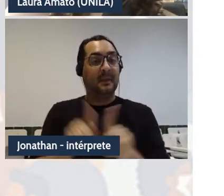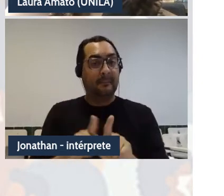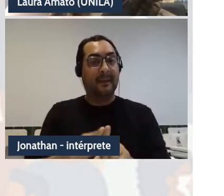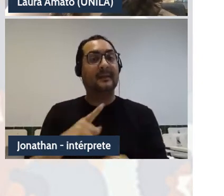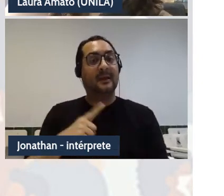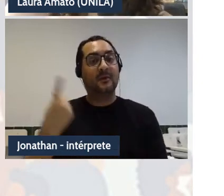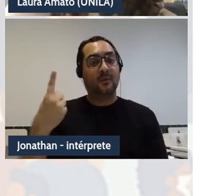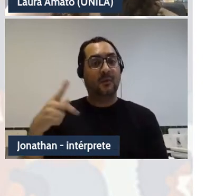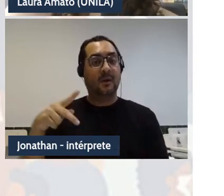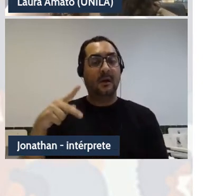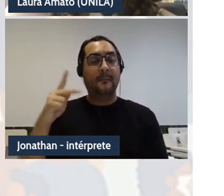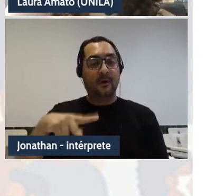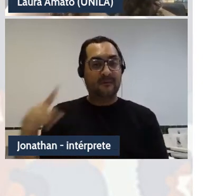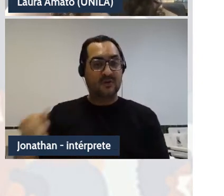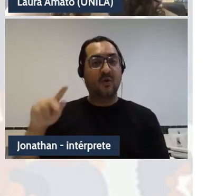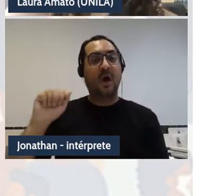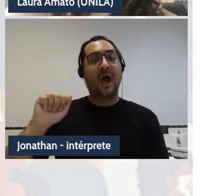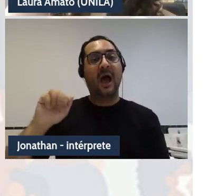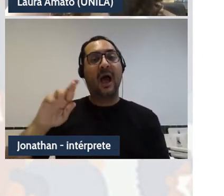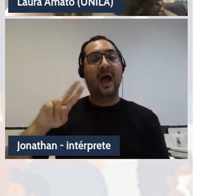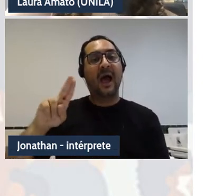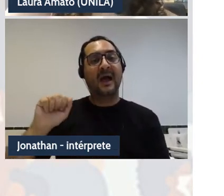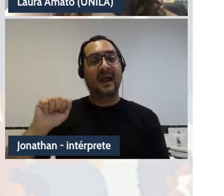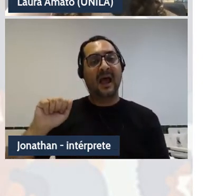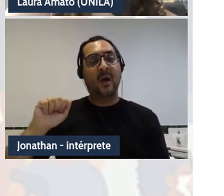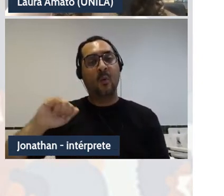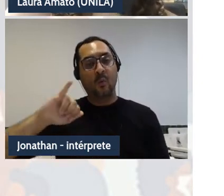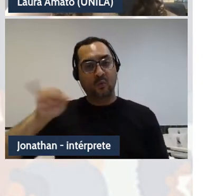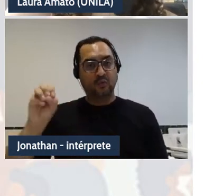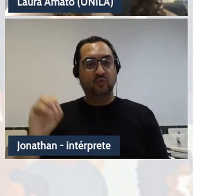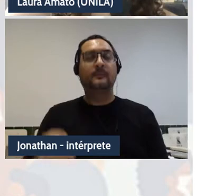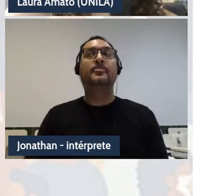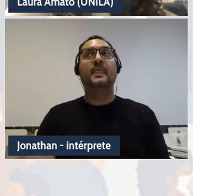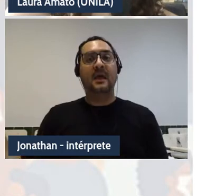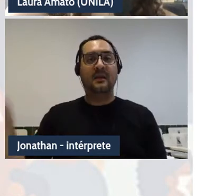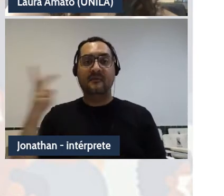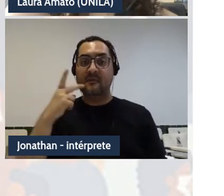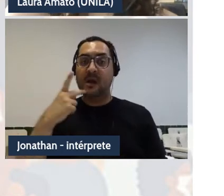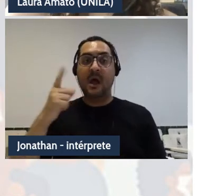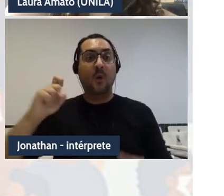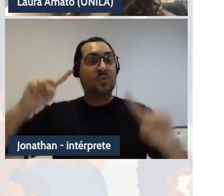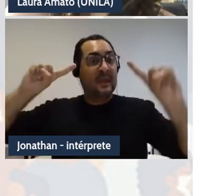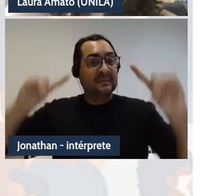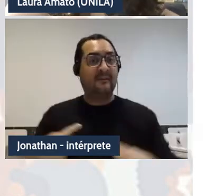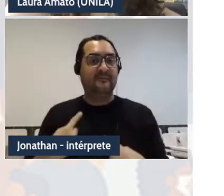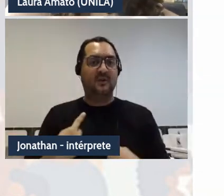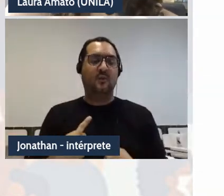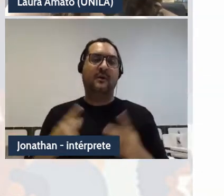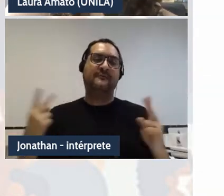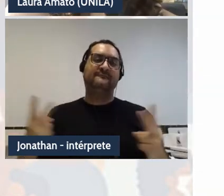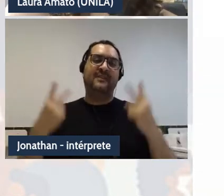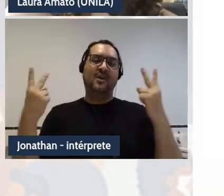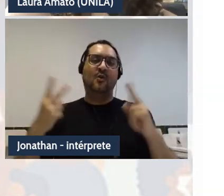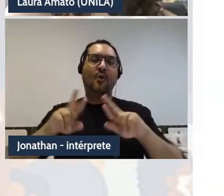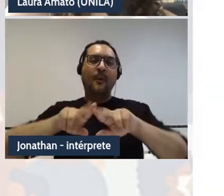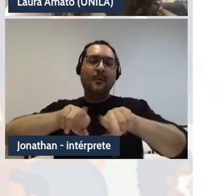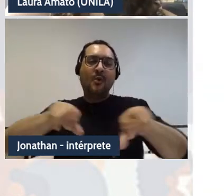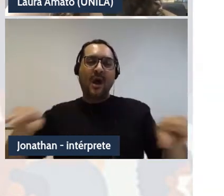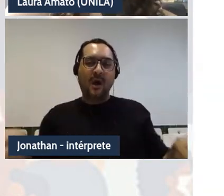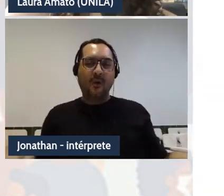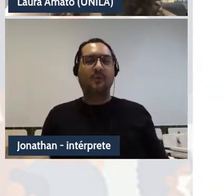instituição, que via como um desafio a valorização da pluralidade, cito, produzindo